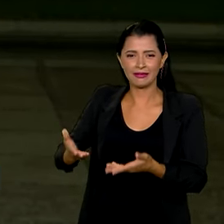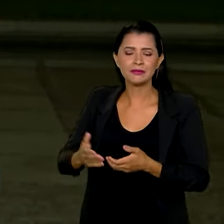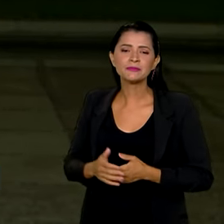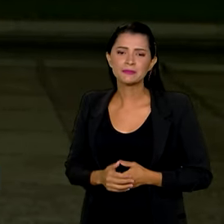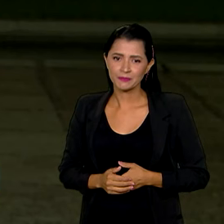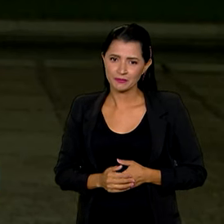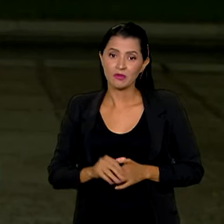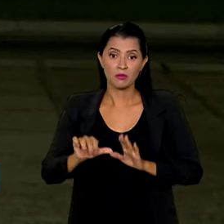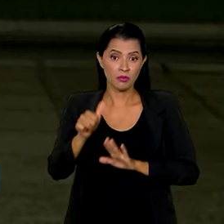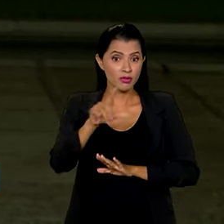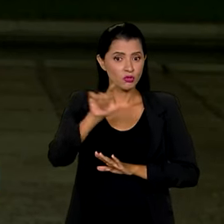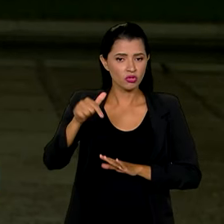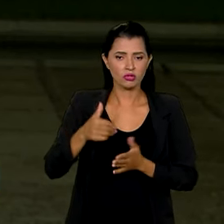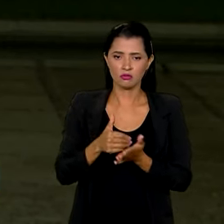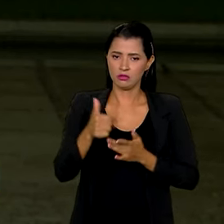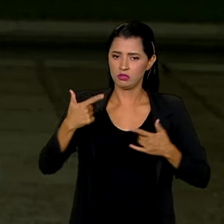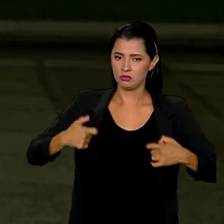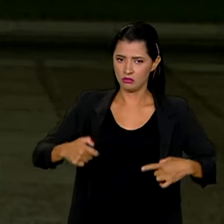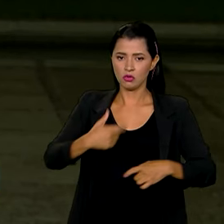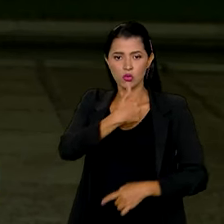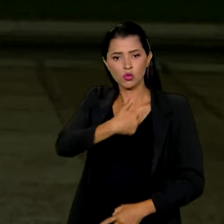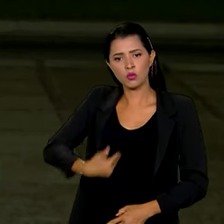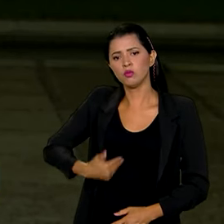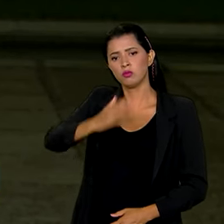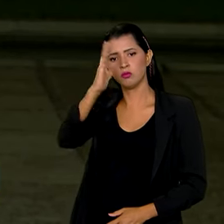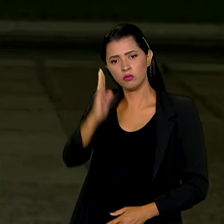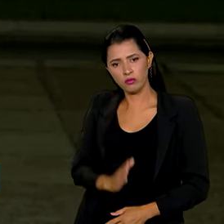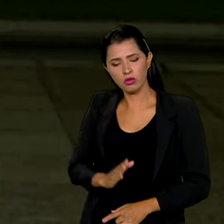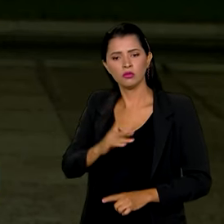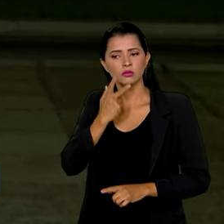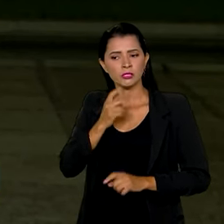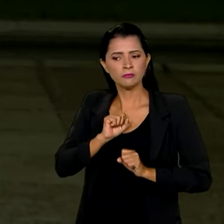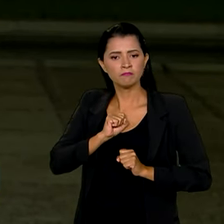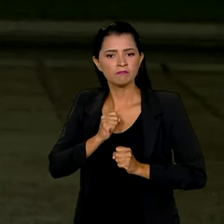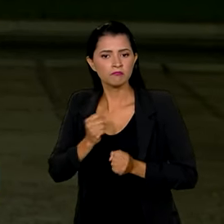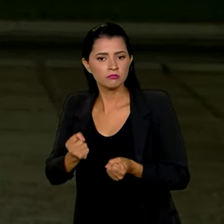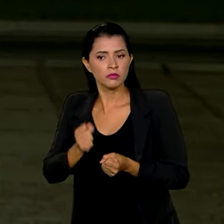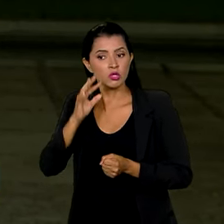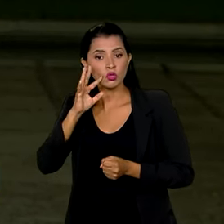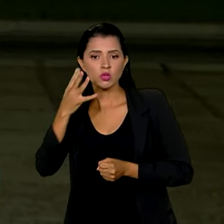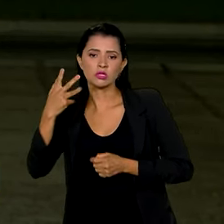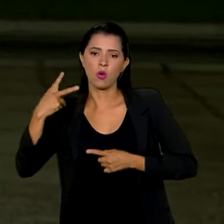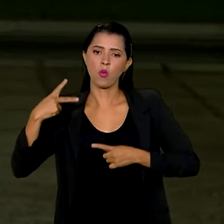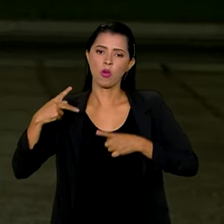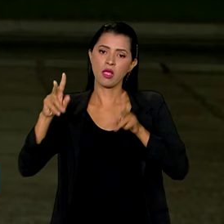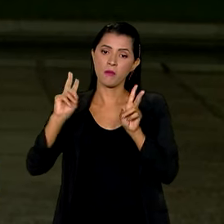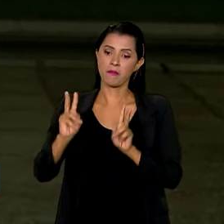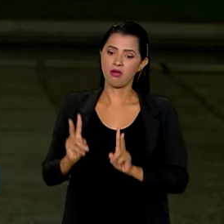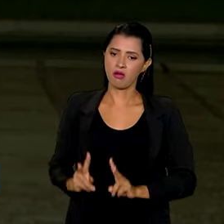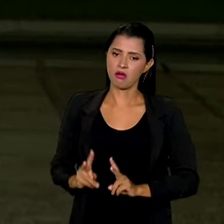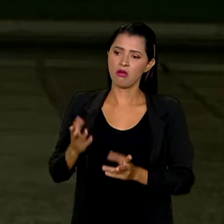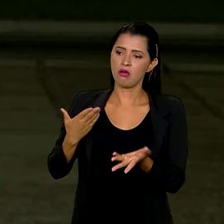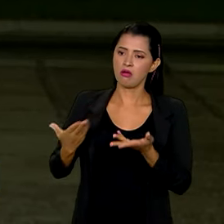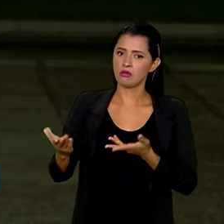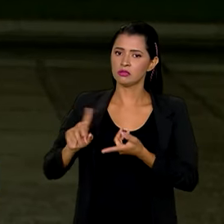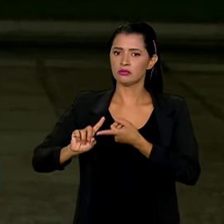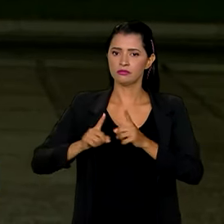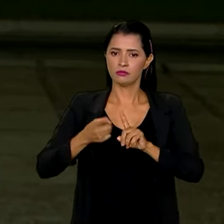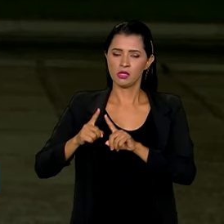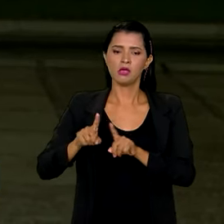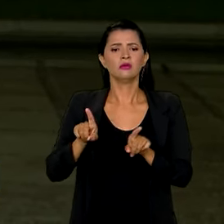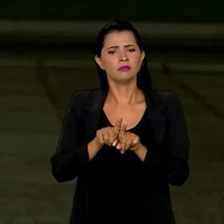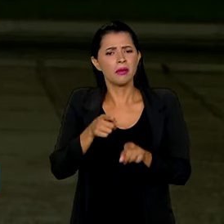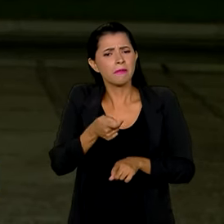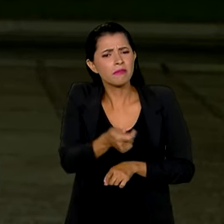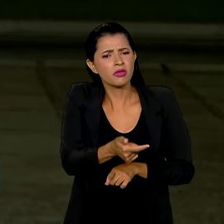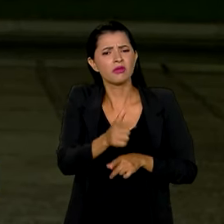dia de conflito, o governo brasileiro tem defendido uma solução pacífica. Lula chegou a fazer um apelo à comunidade